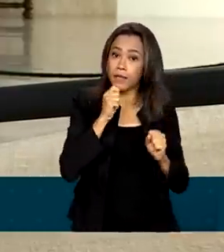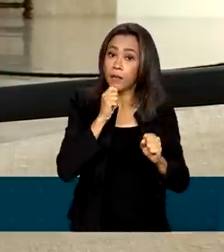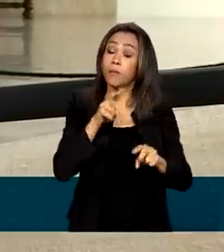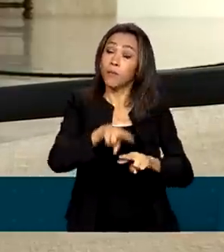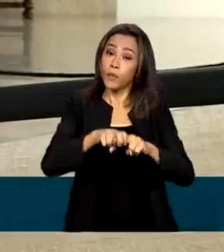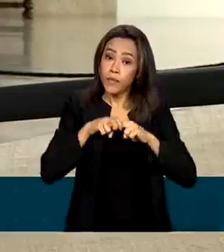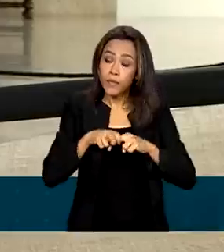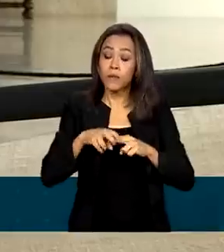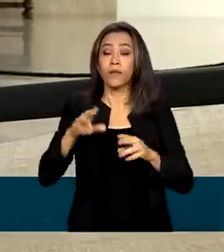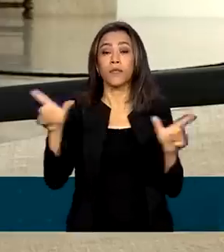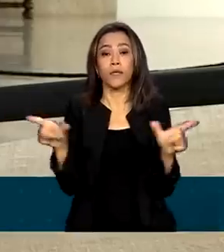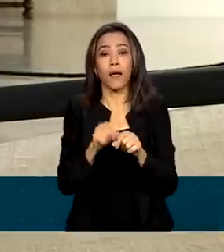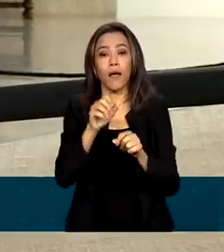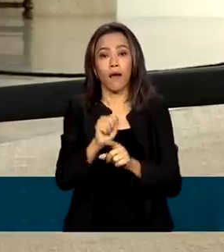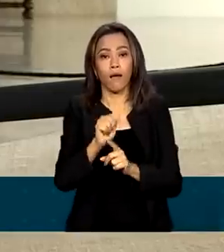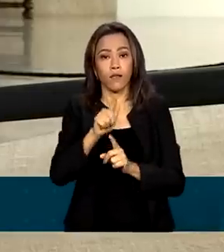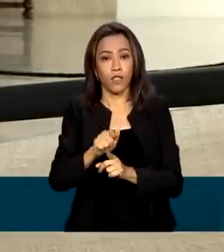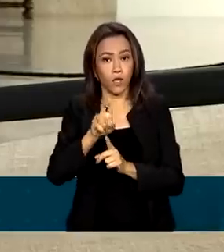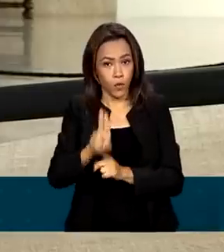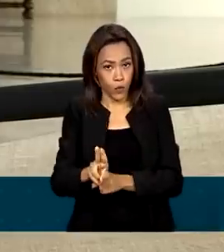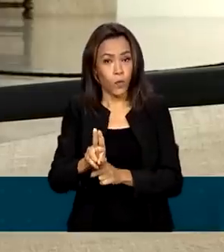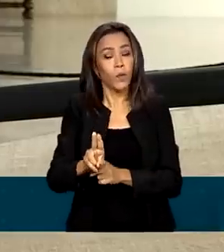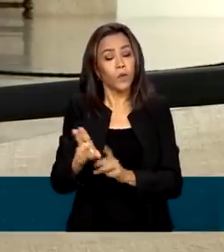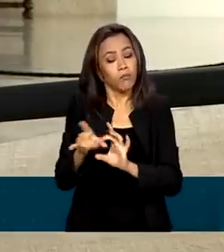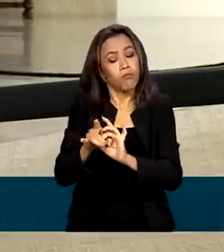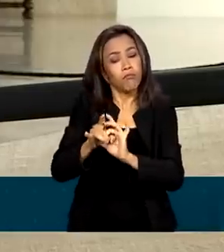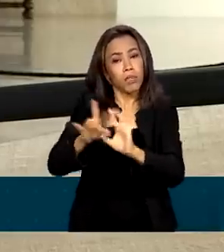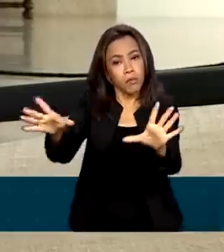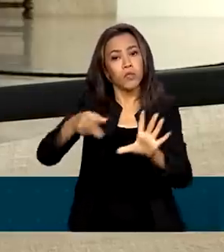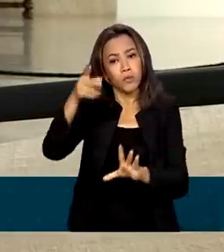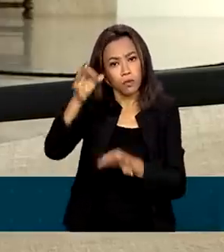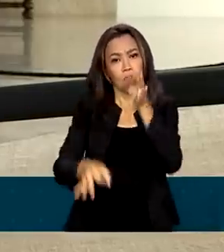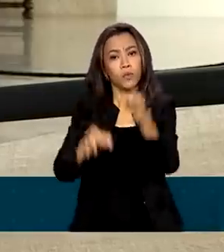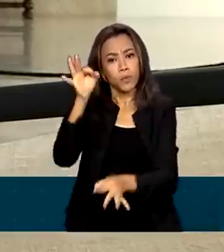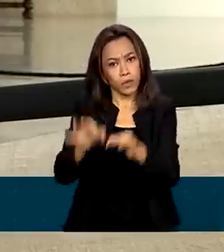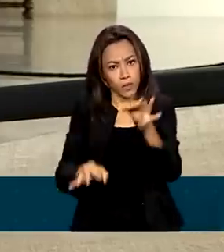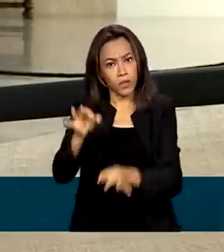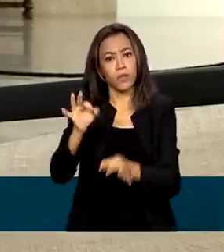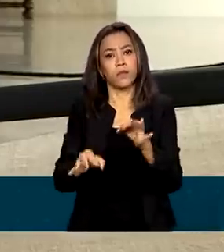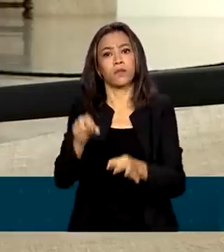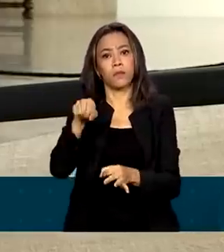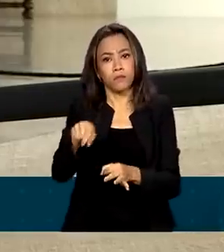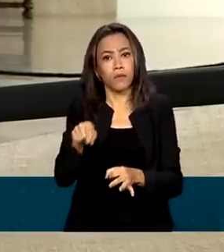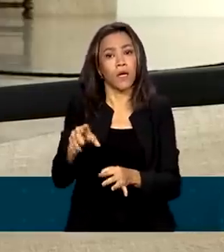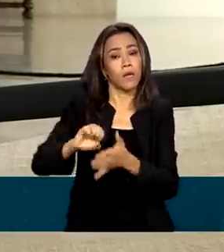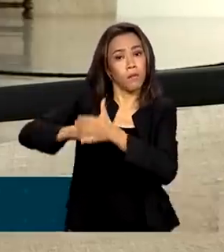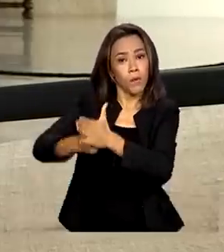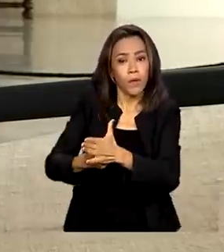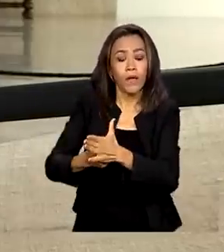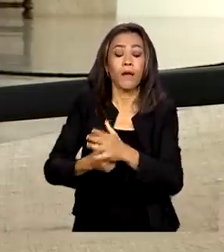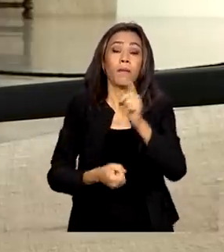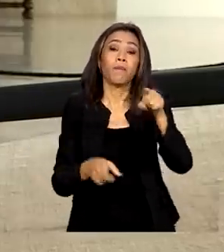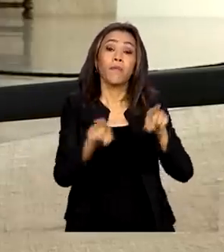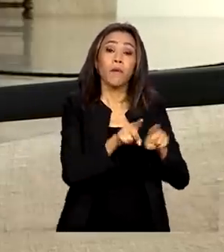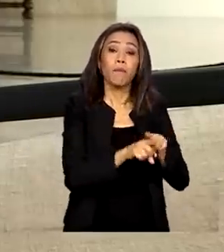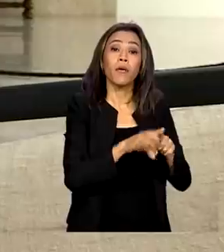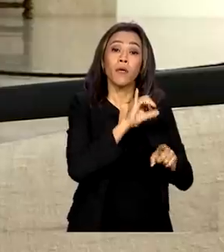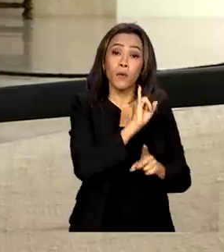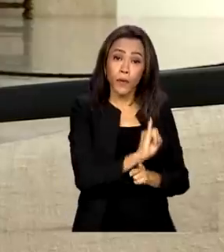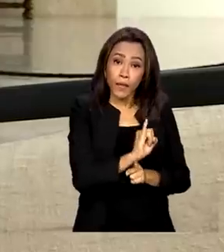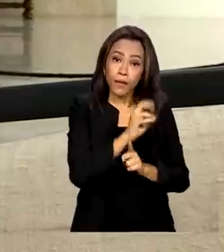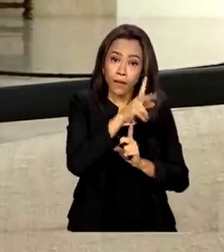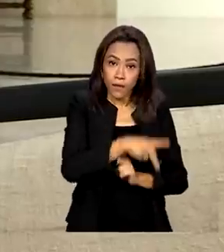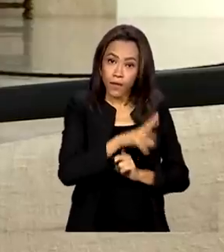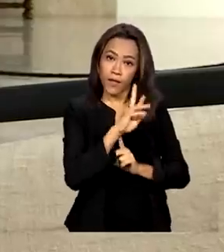AGU está autorizada pela Justiça a ampliar esse valor, se necessário. E ontem, o Instituto do Patrimônio Histórico e Artístico